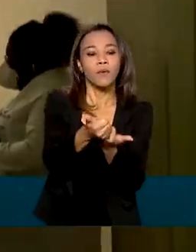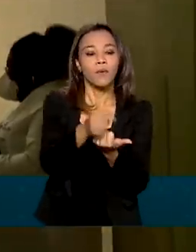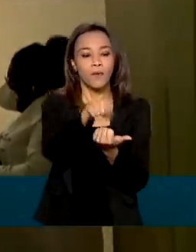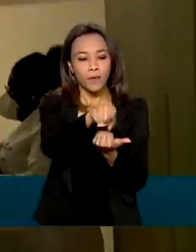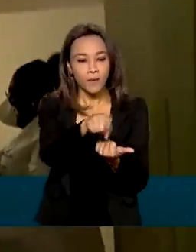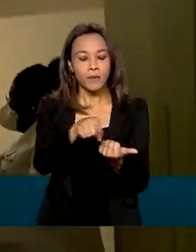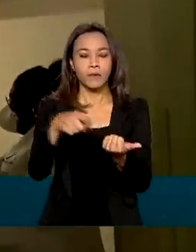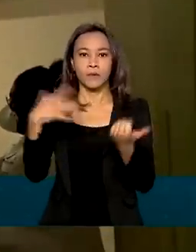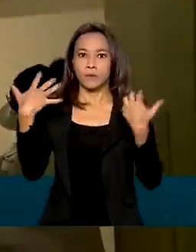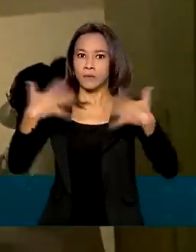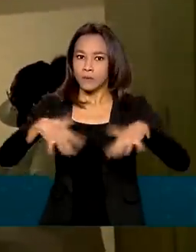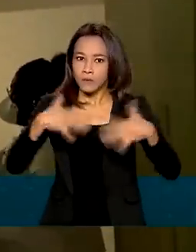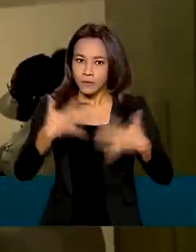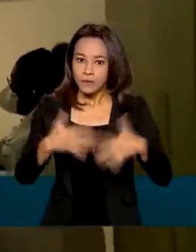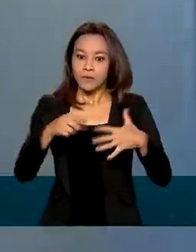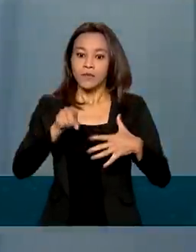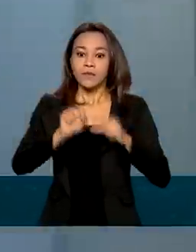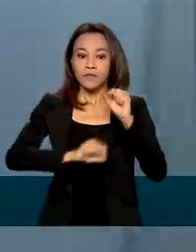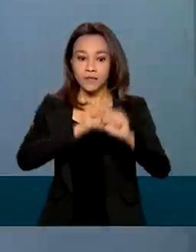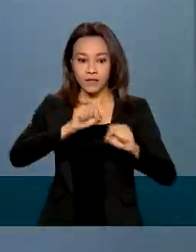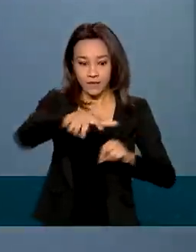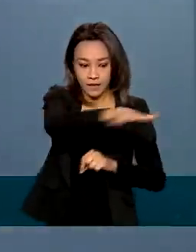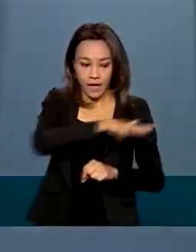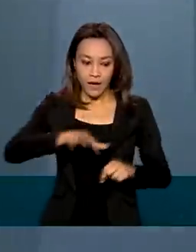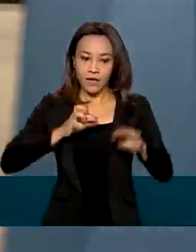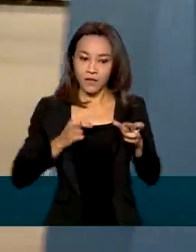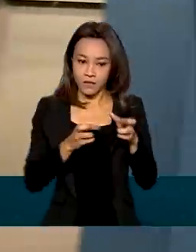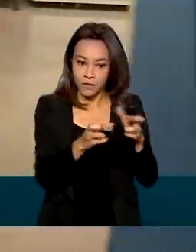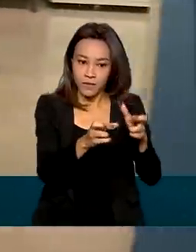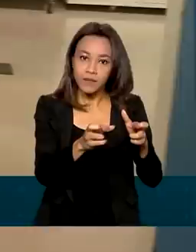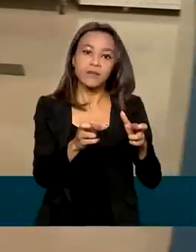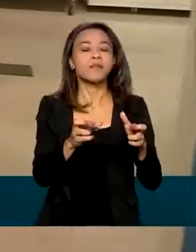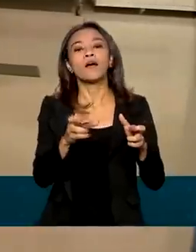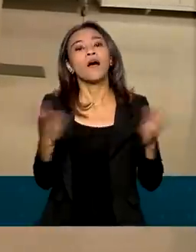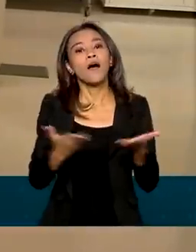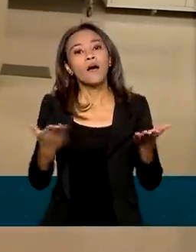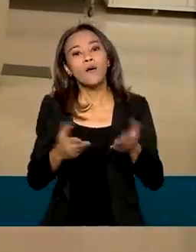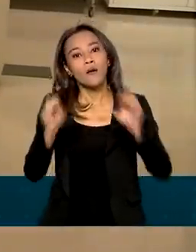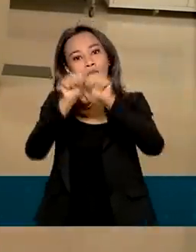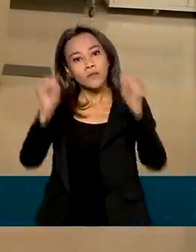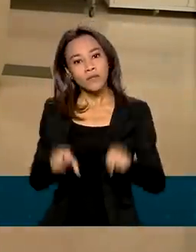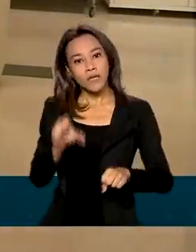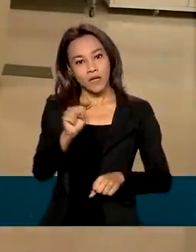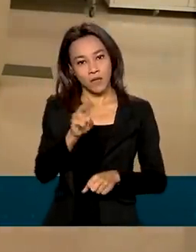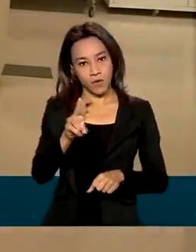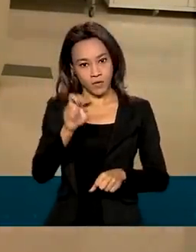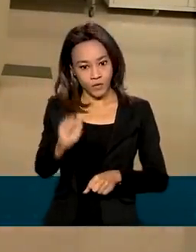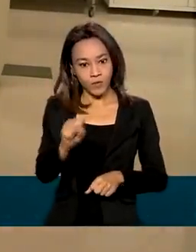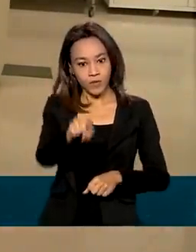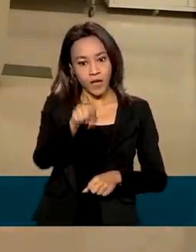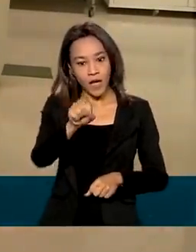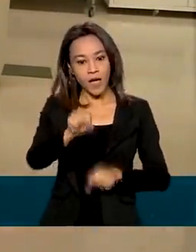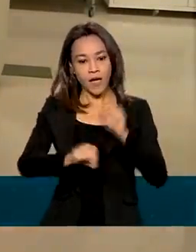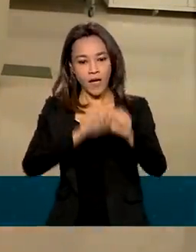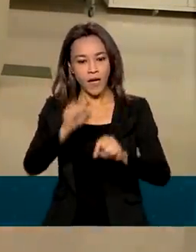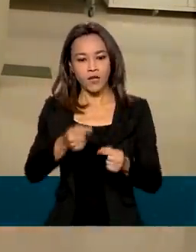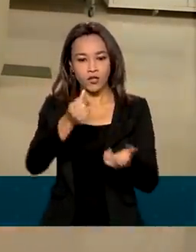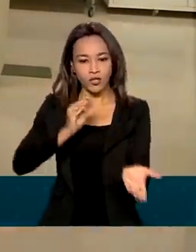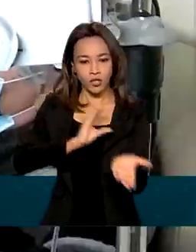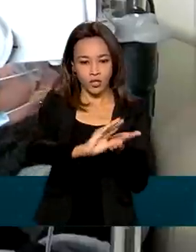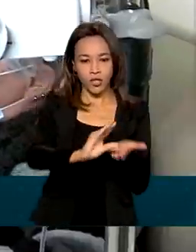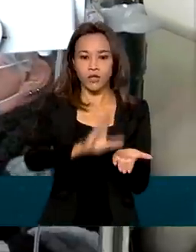alta complexidade em oncologia, no SUS, agora passa a receber recursos federais sem